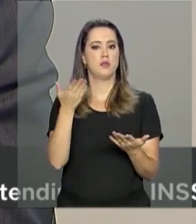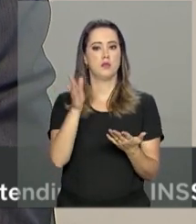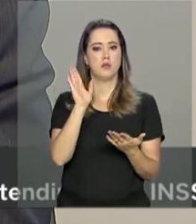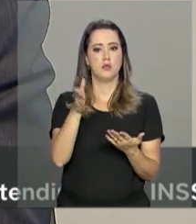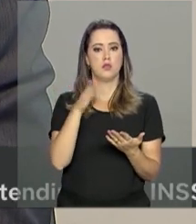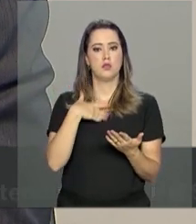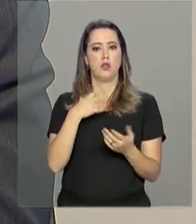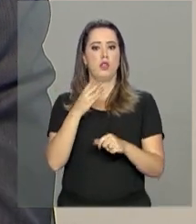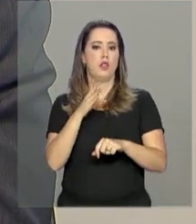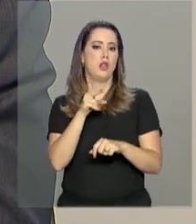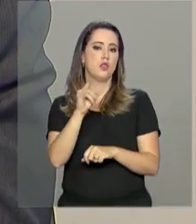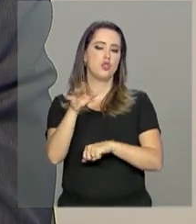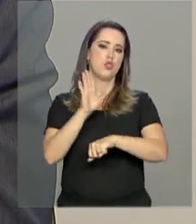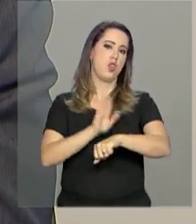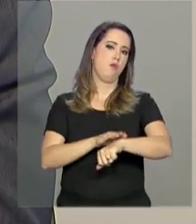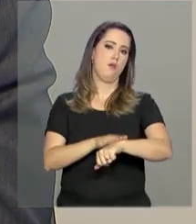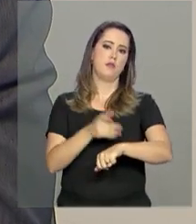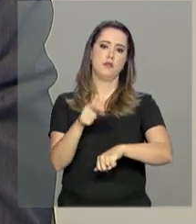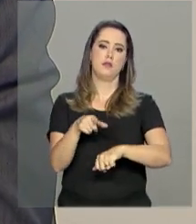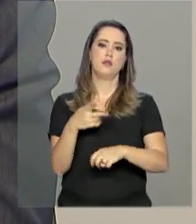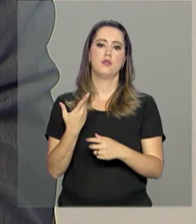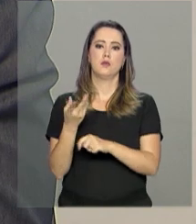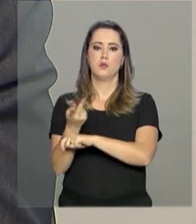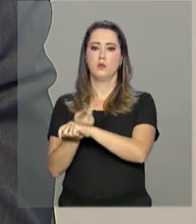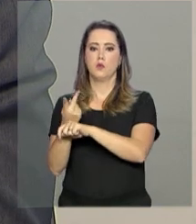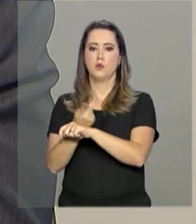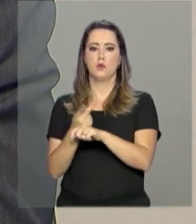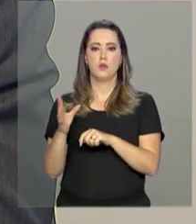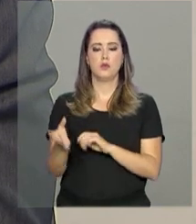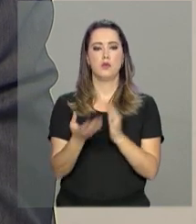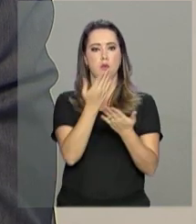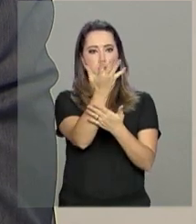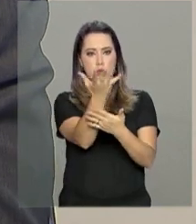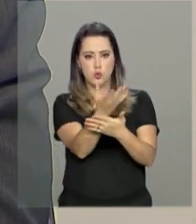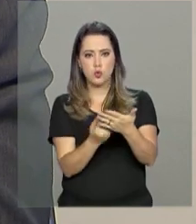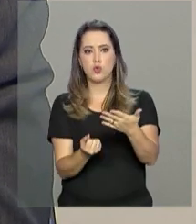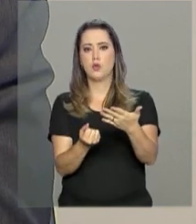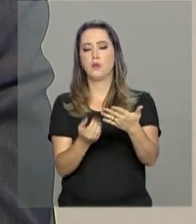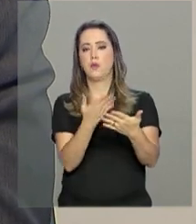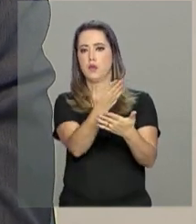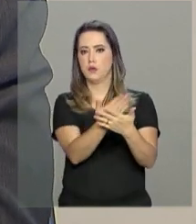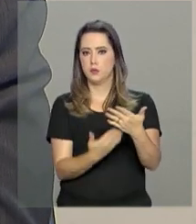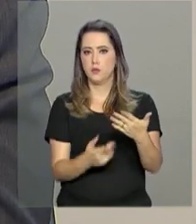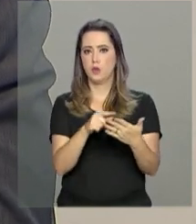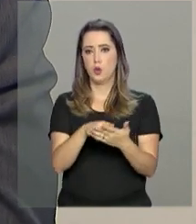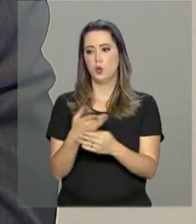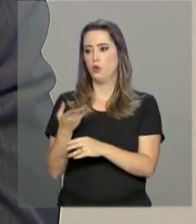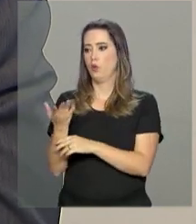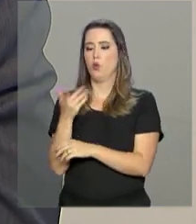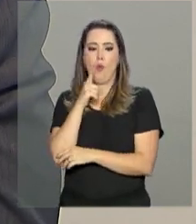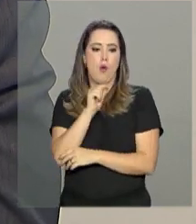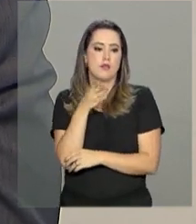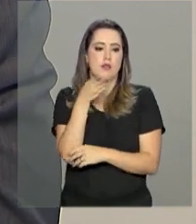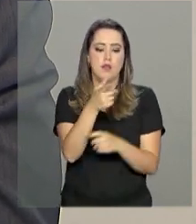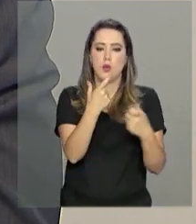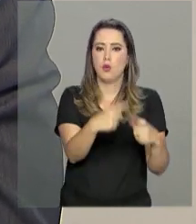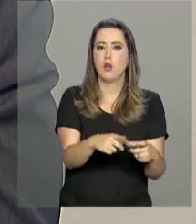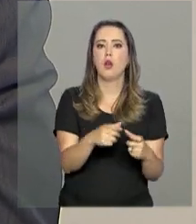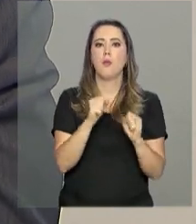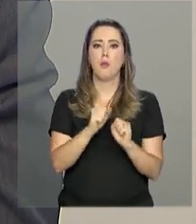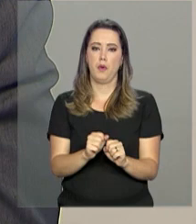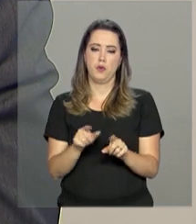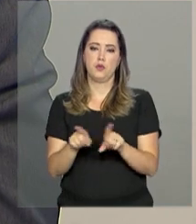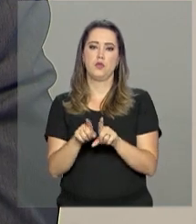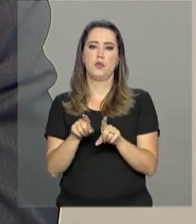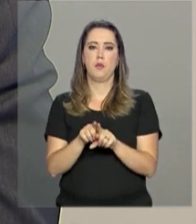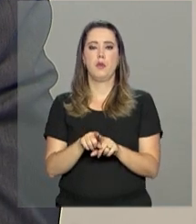Ele já tem data, hora marcada, vai na agência e tira. Não conseguindo na agência, que é algo praticamente impossível, ele consegue